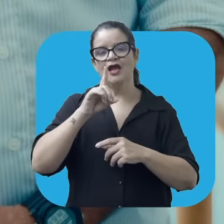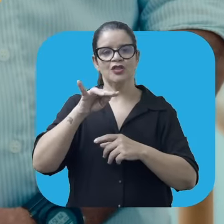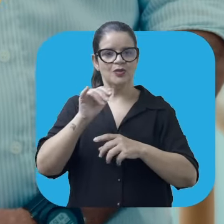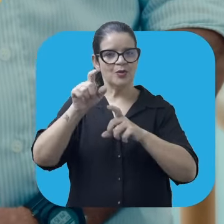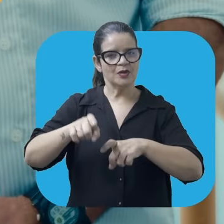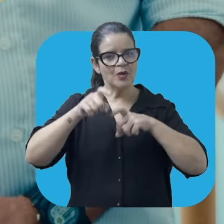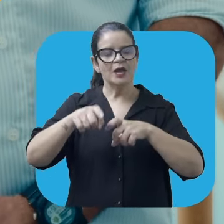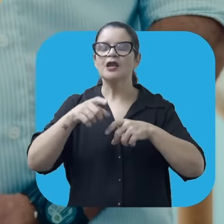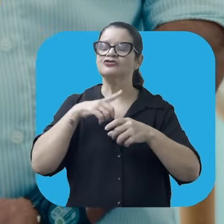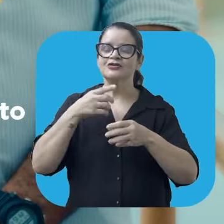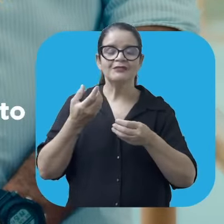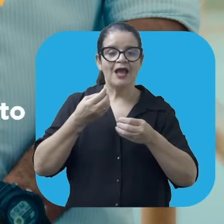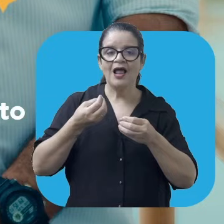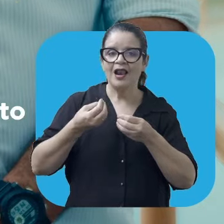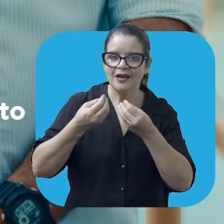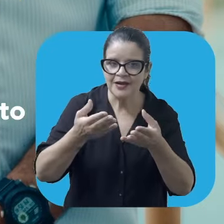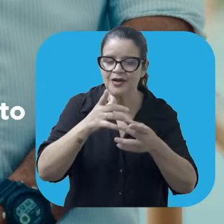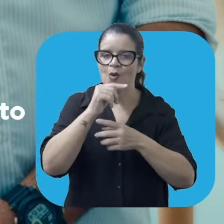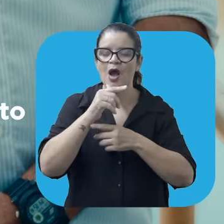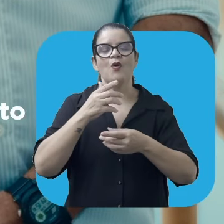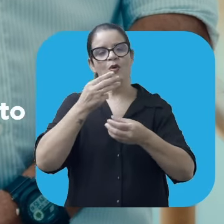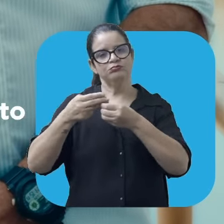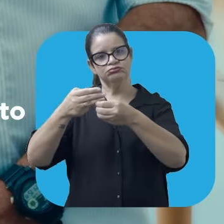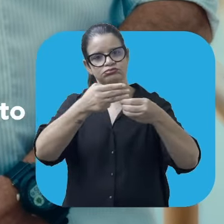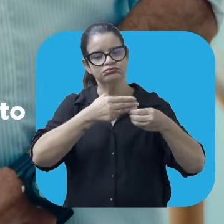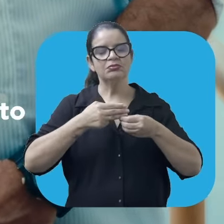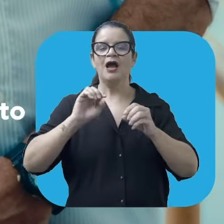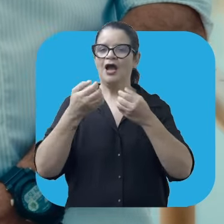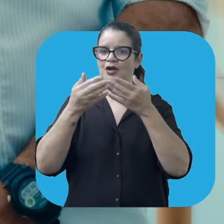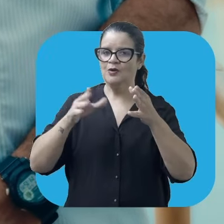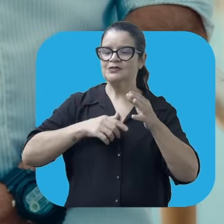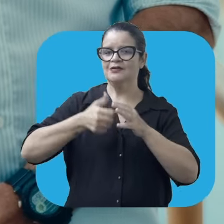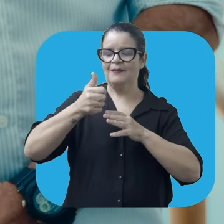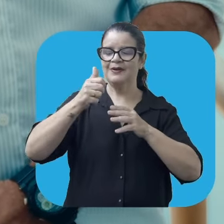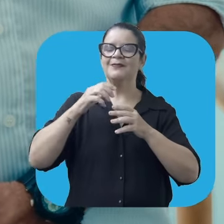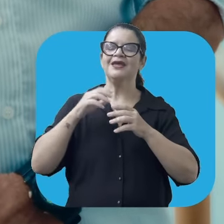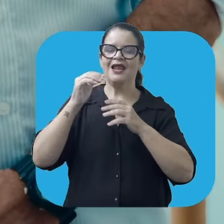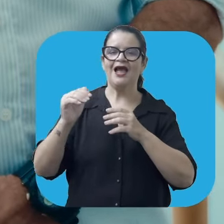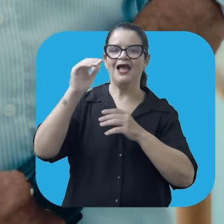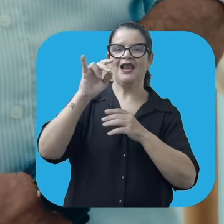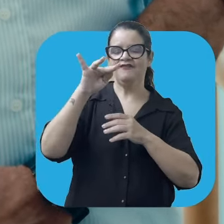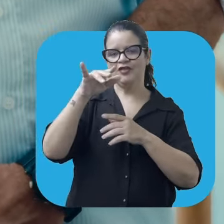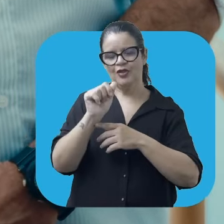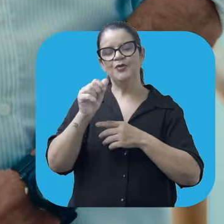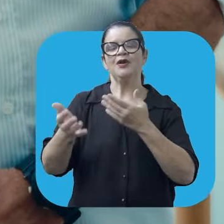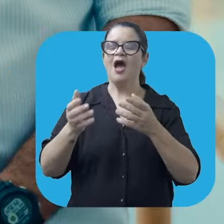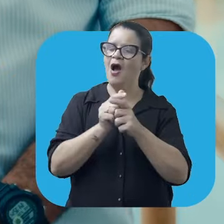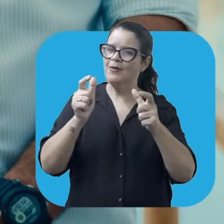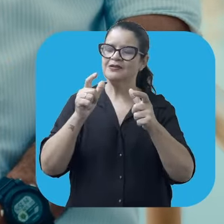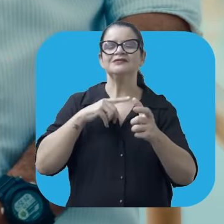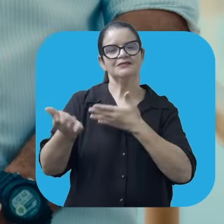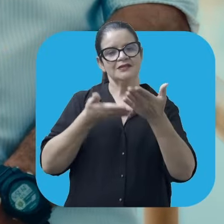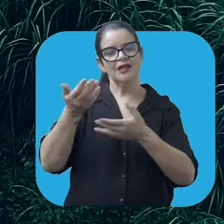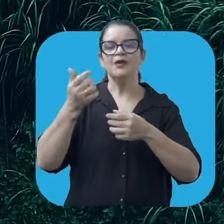inauguração da primeira estação elevatória, aumentamos esse atendimento para nove municípios, triplicando a vazão de 200 litros por segundo para